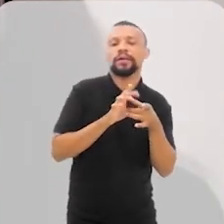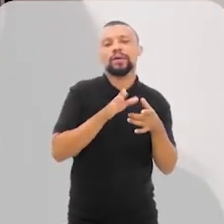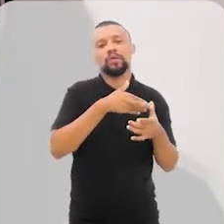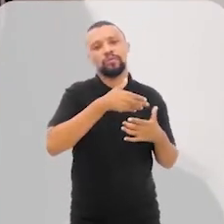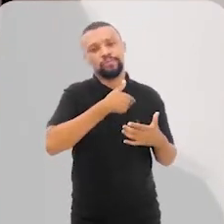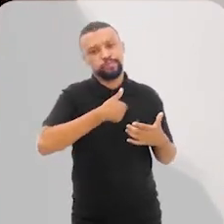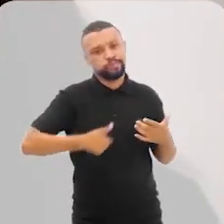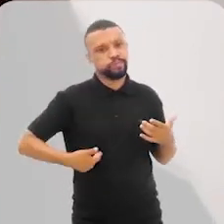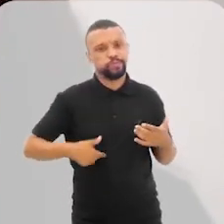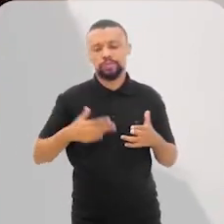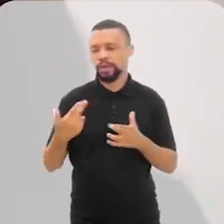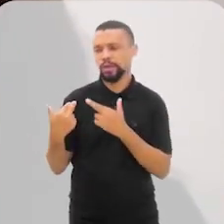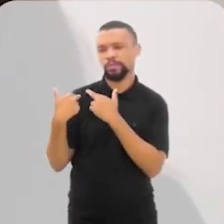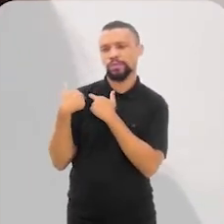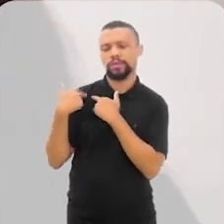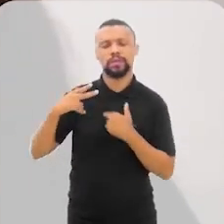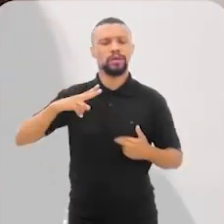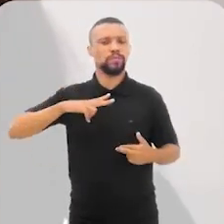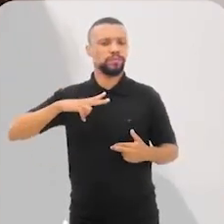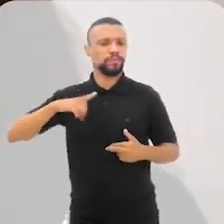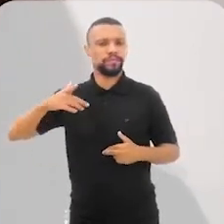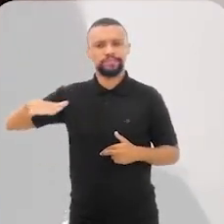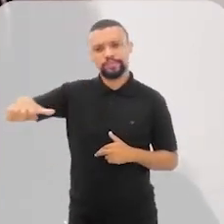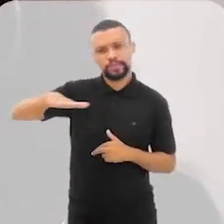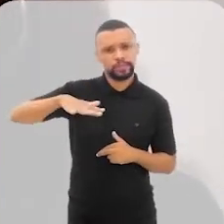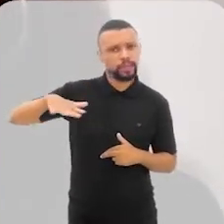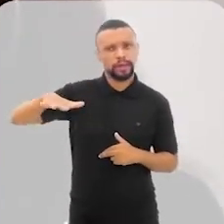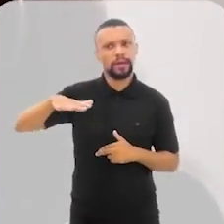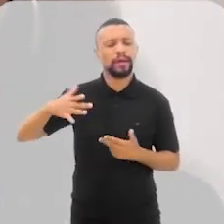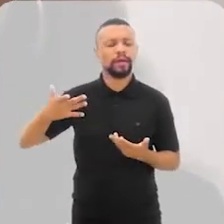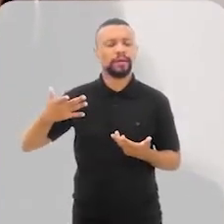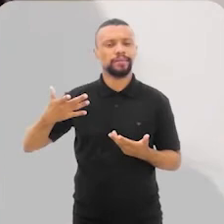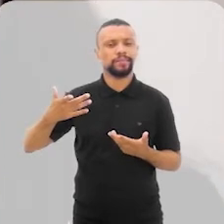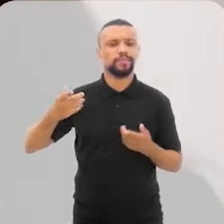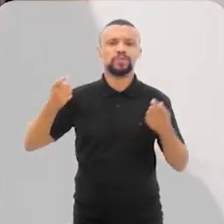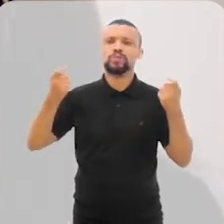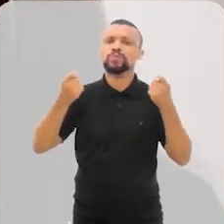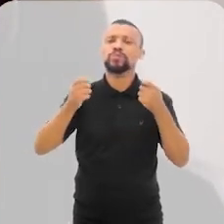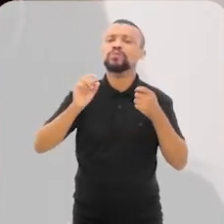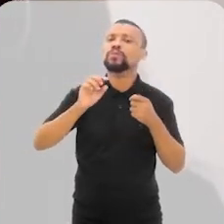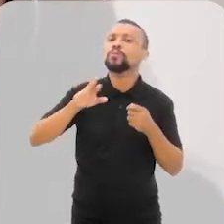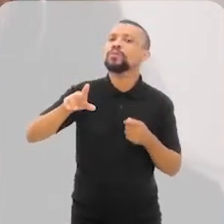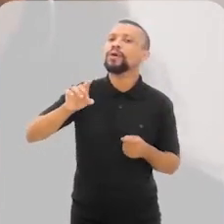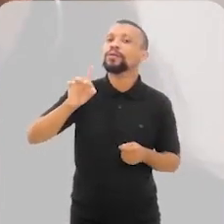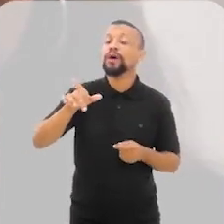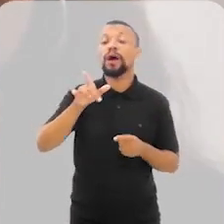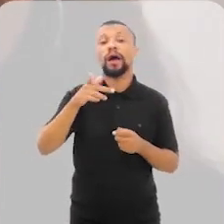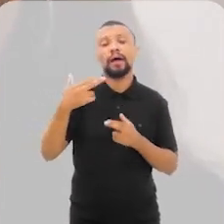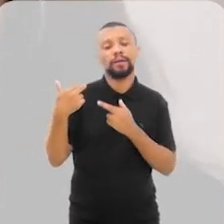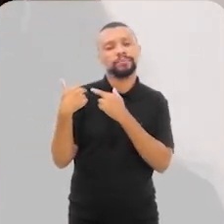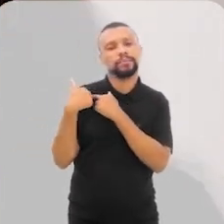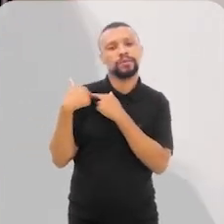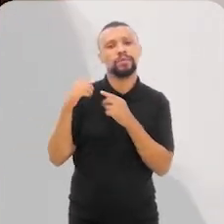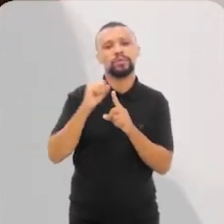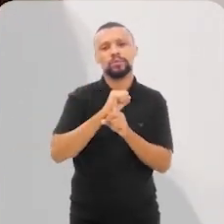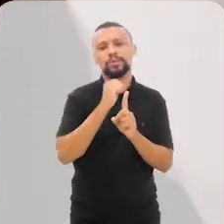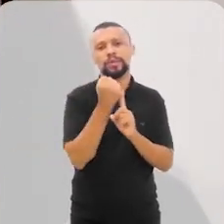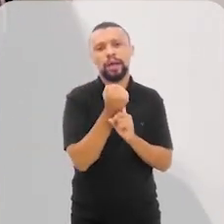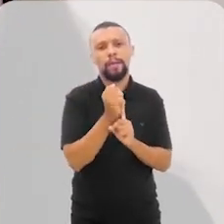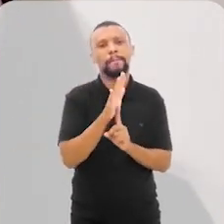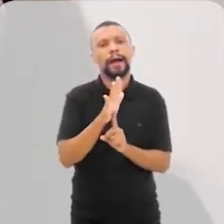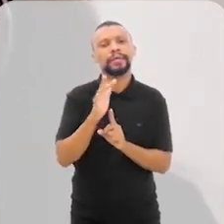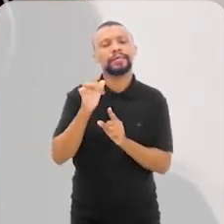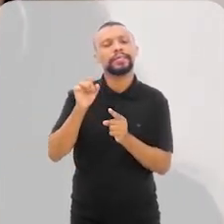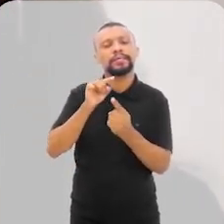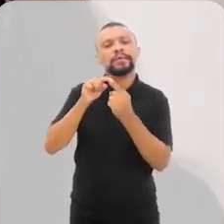responsabilidade do setor privado? Não pensando só... Repetir o eu já falei antes. Não pensando só em responsabilidade social, mas pensando